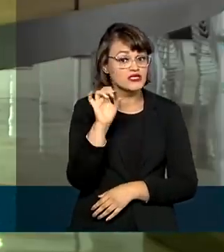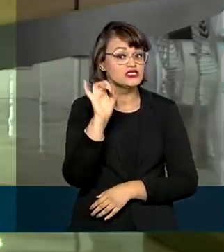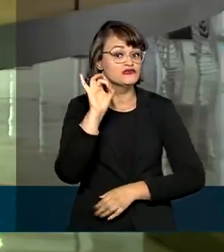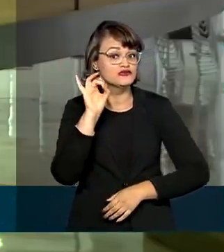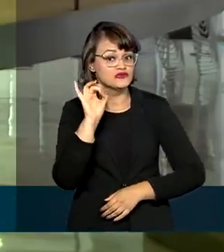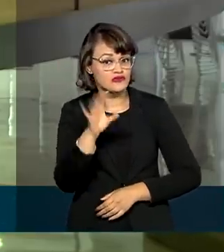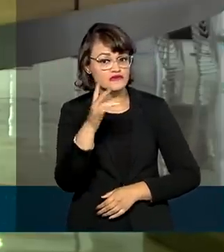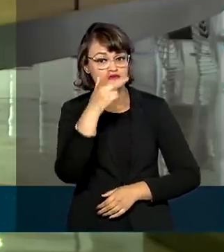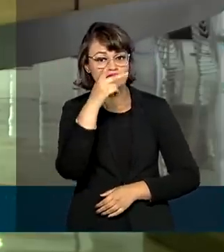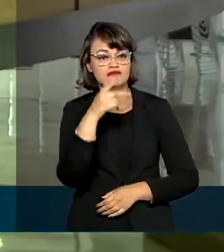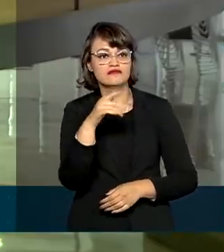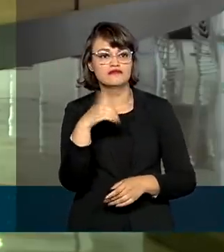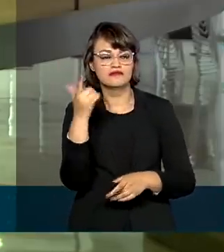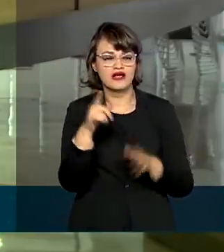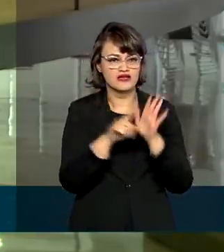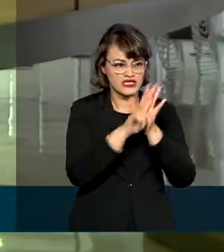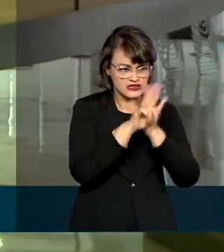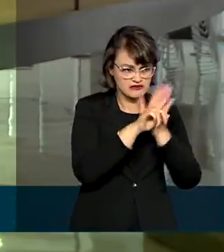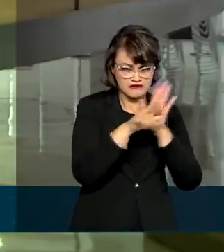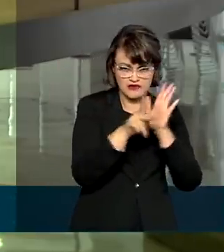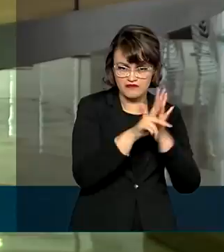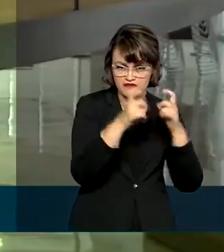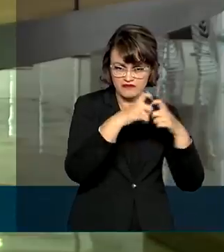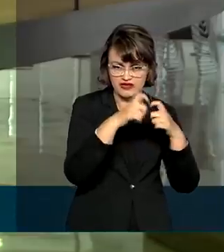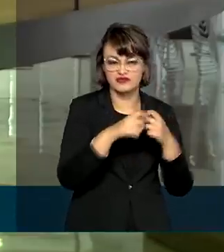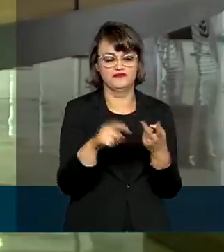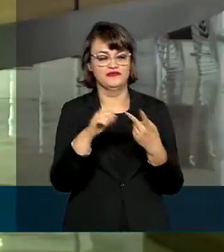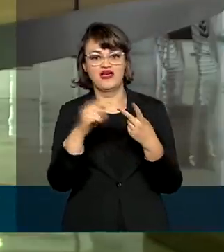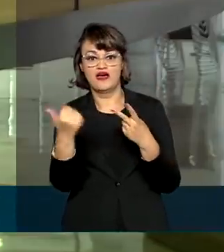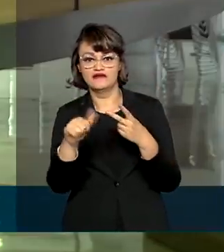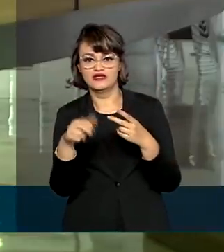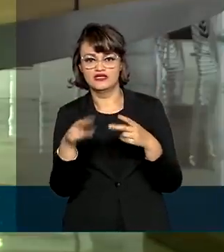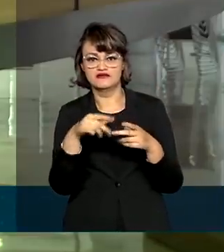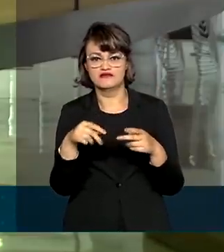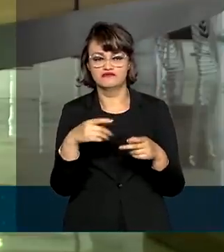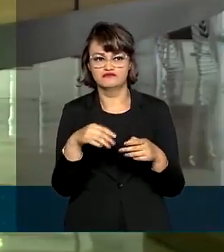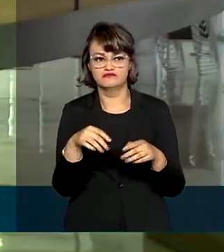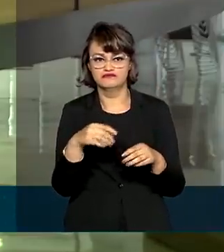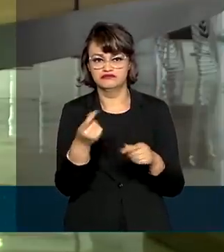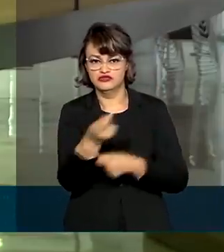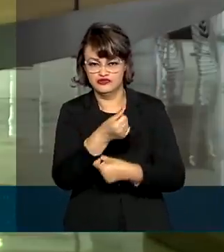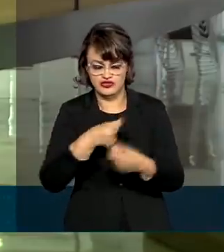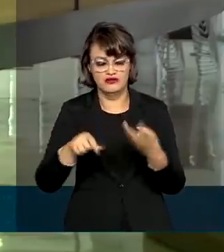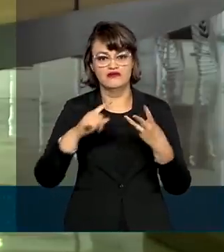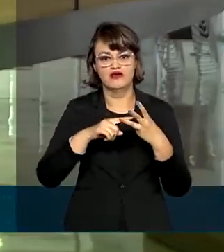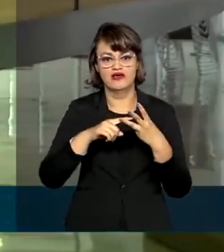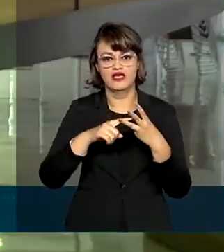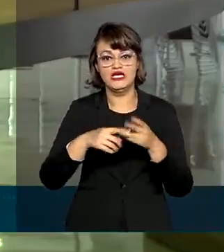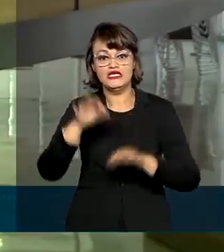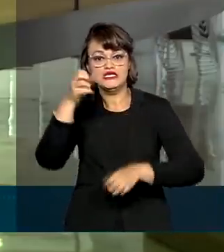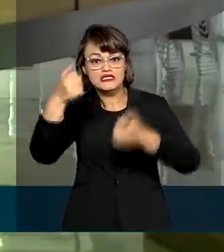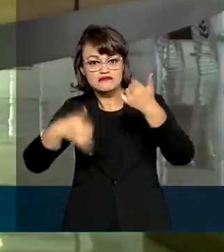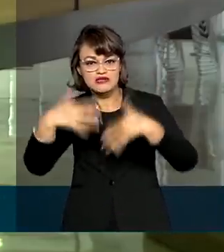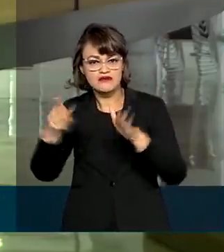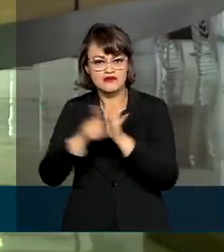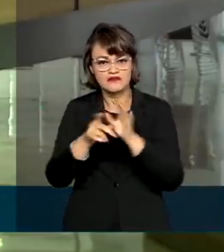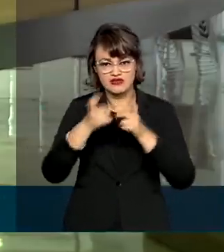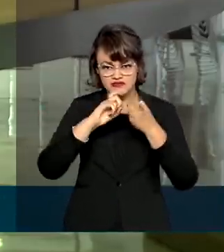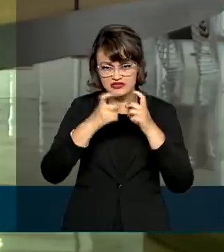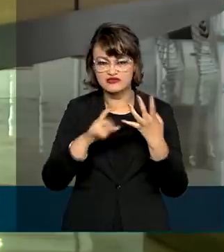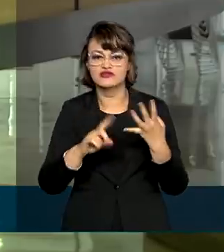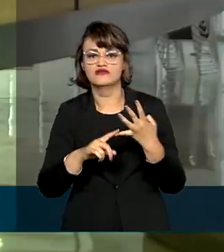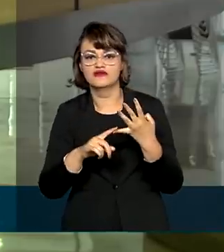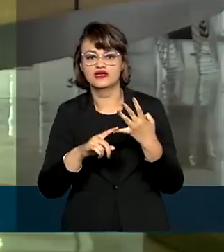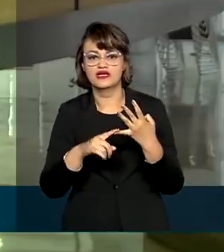apenas para os serviços de perícia médica, avaliação social, cumprimento de exigência, justificação administrativa